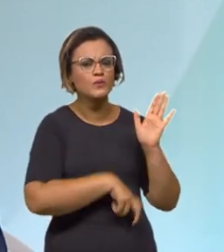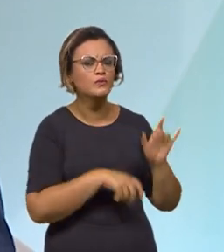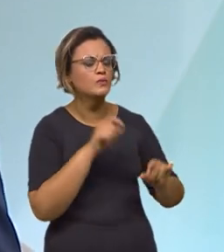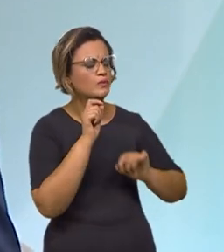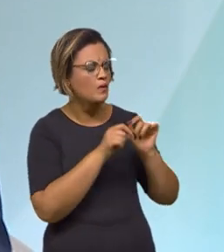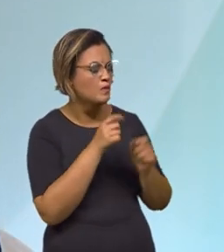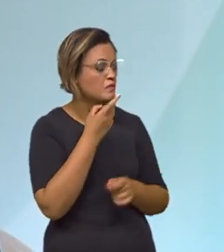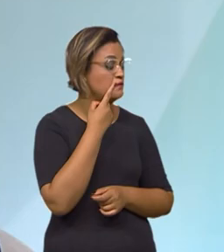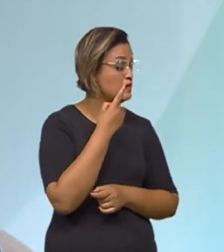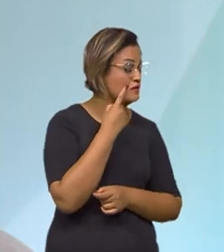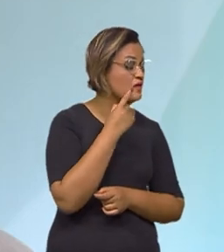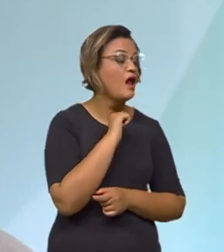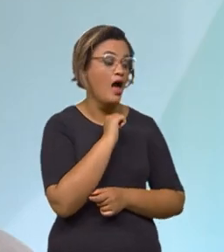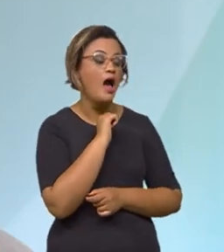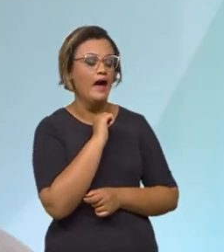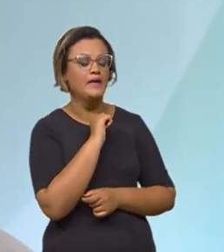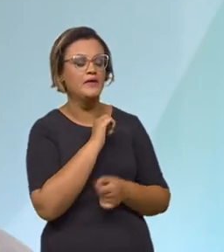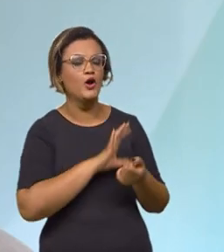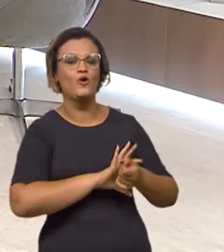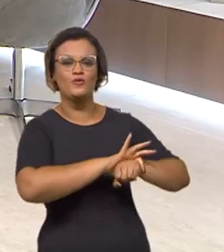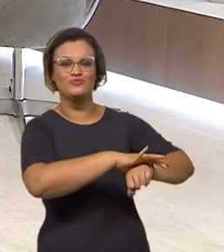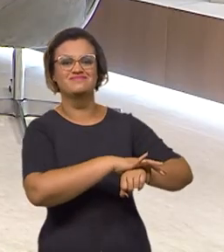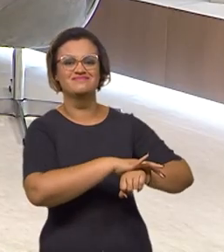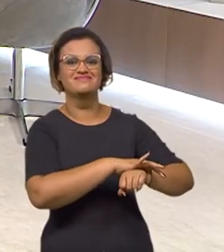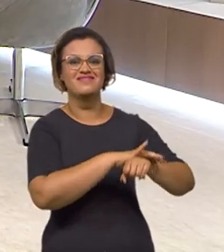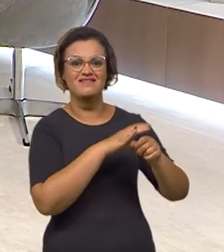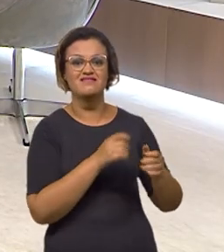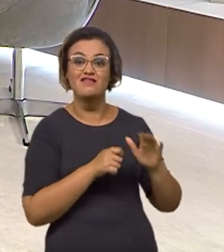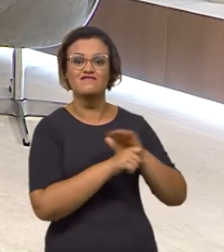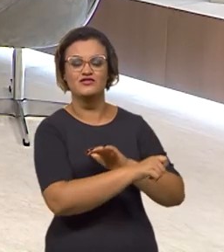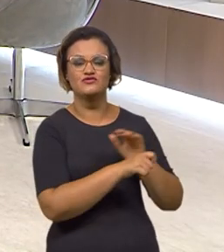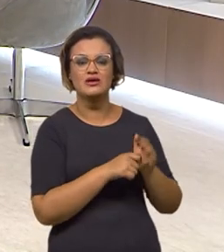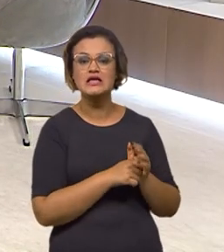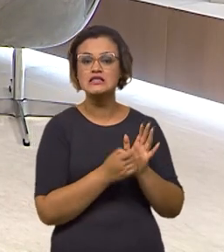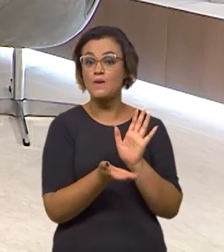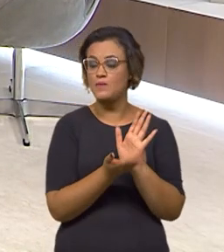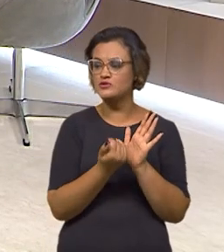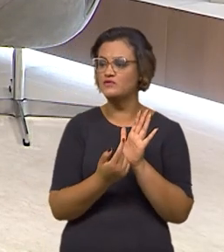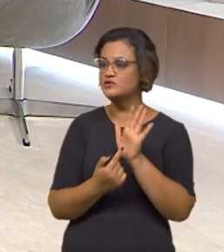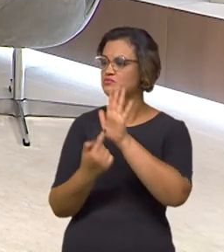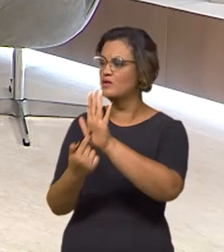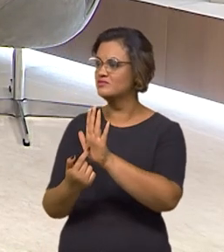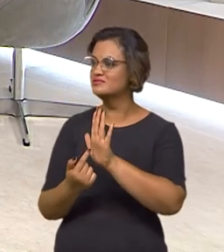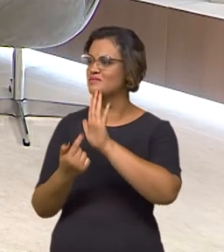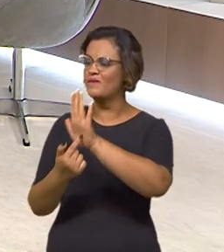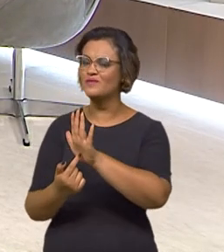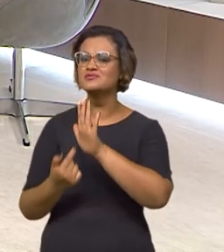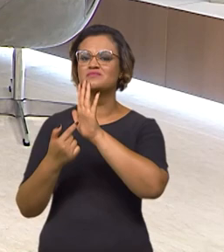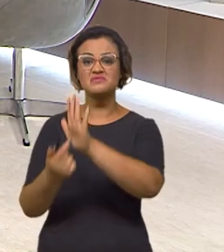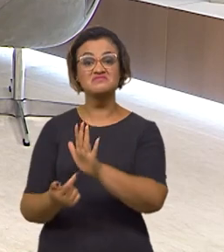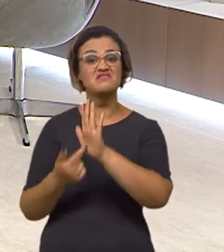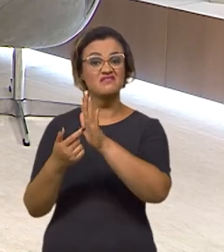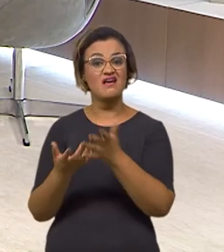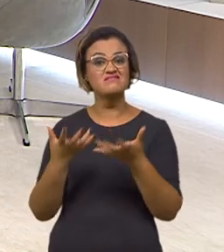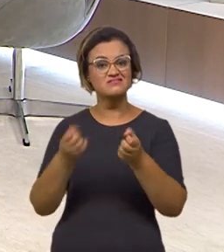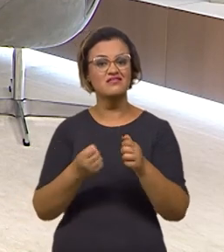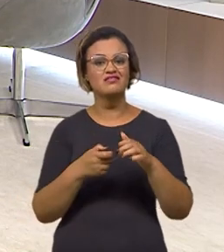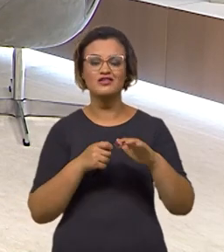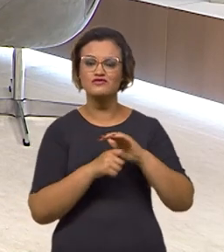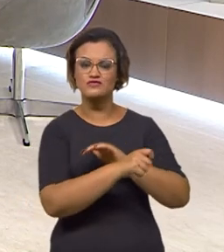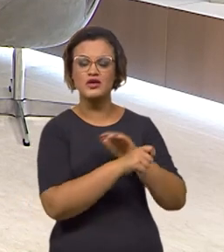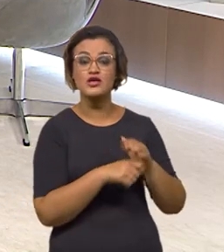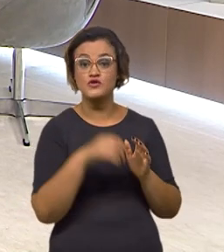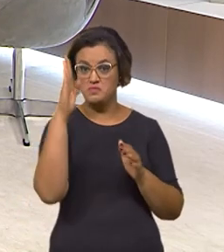aí sim ela se sente mais segura para entrar em ativos maiores. Então, ter um portfólio com um número imenso de ativos é muito interessante, o Brasil tem o maior